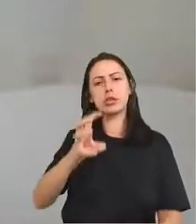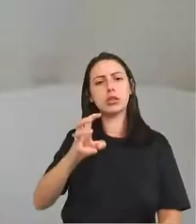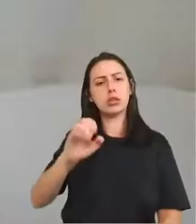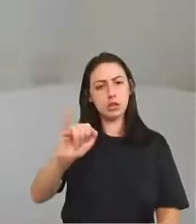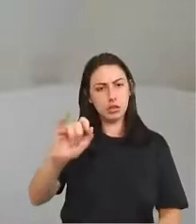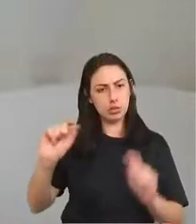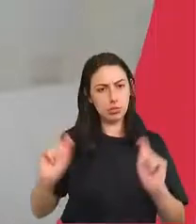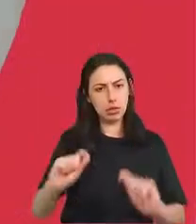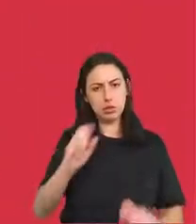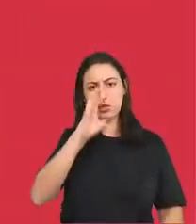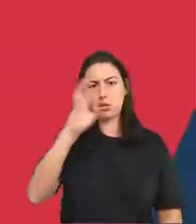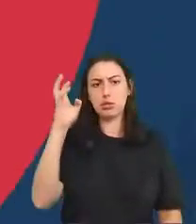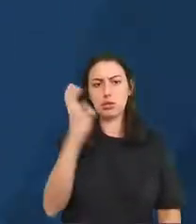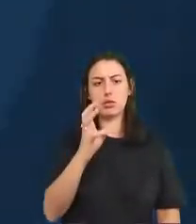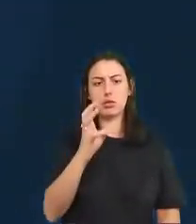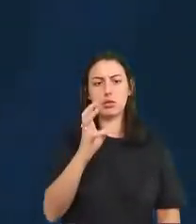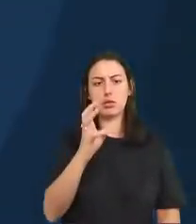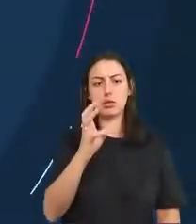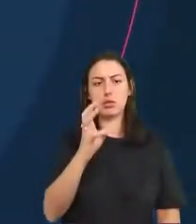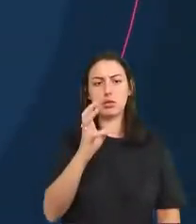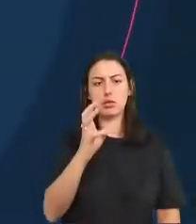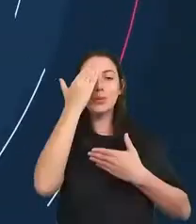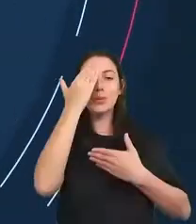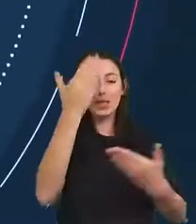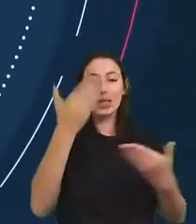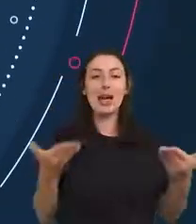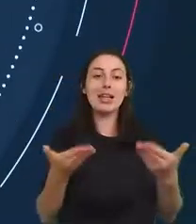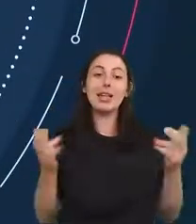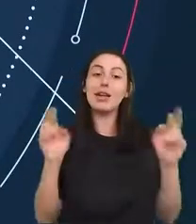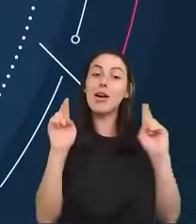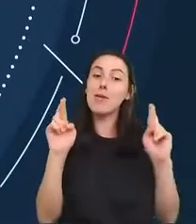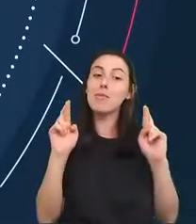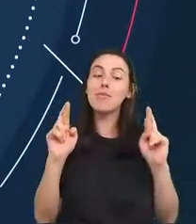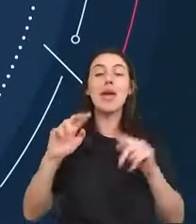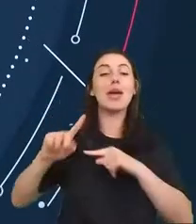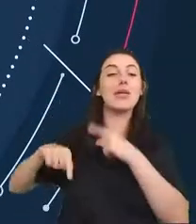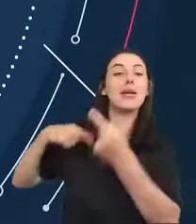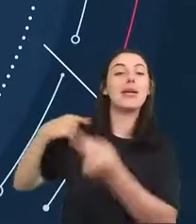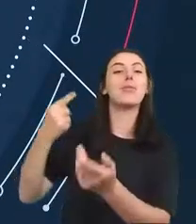Muito obrigado e eu espero agora a nossa sessão de perguntas.